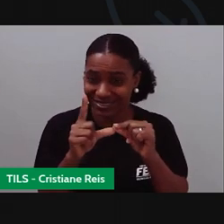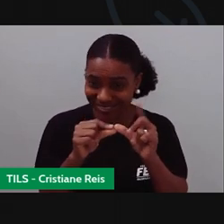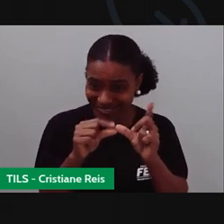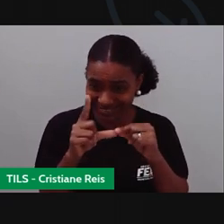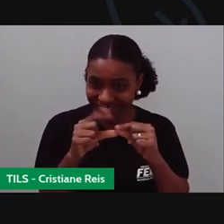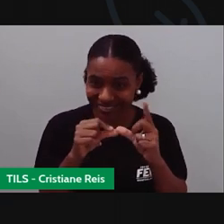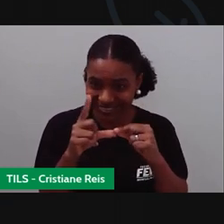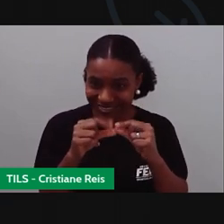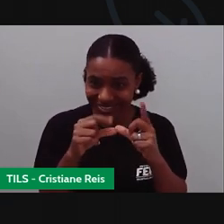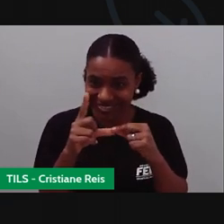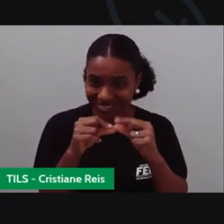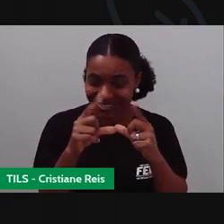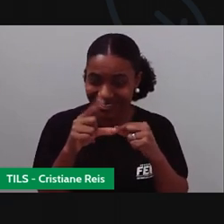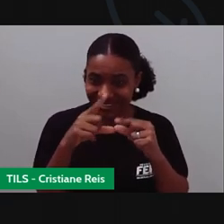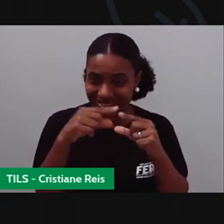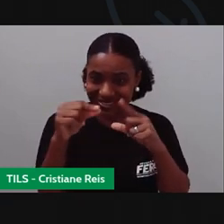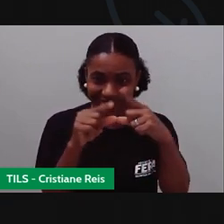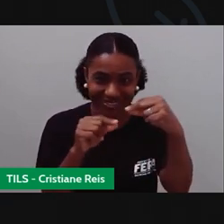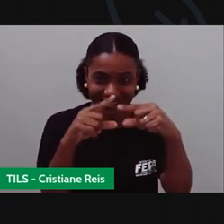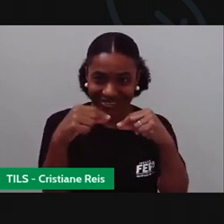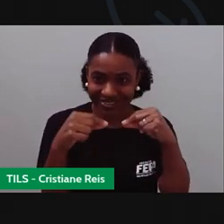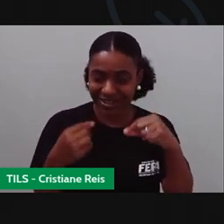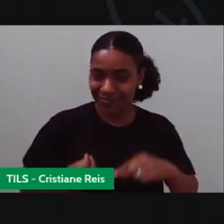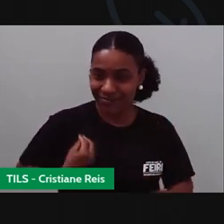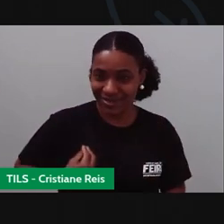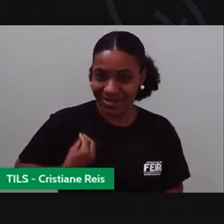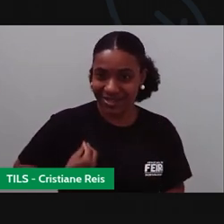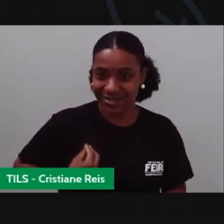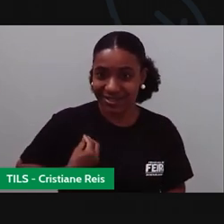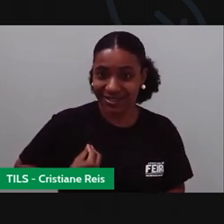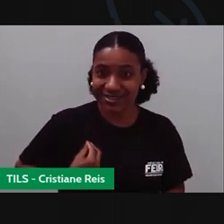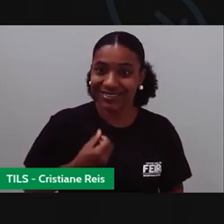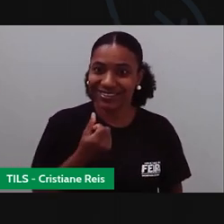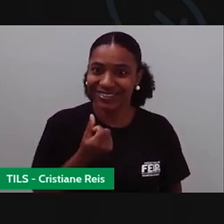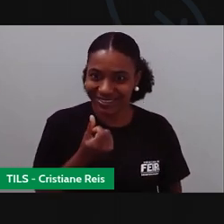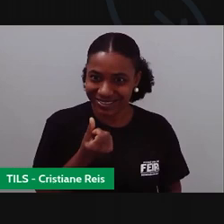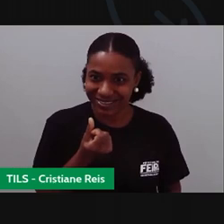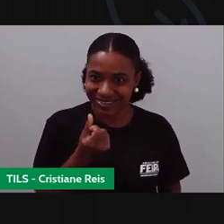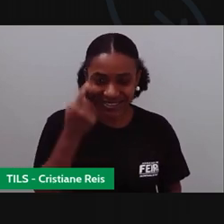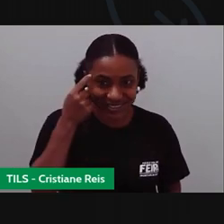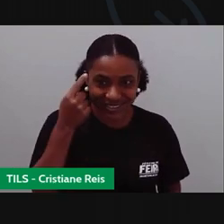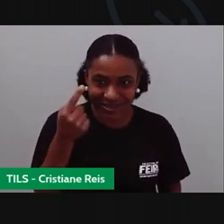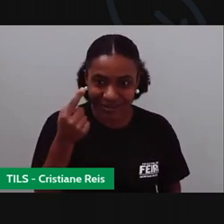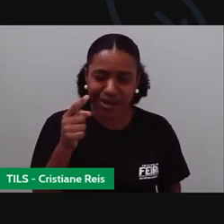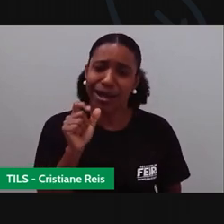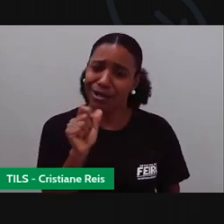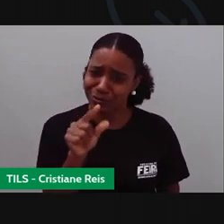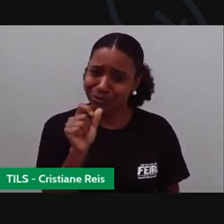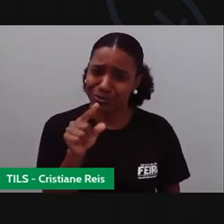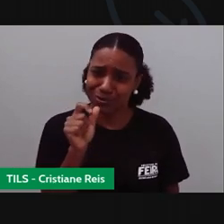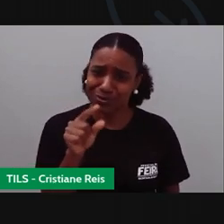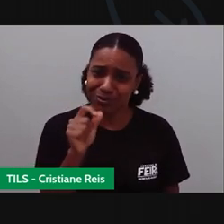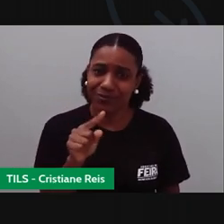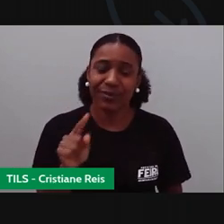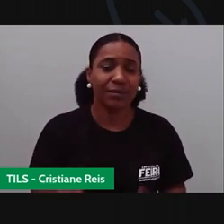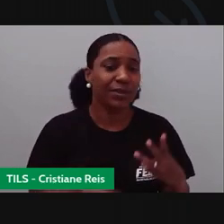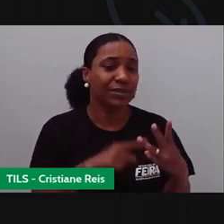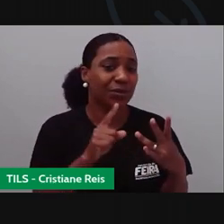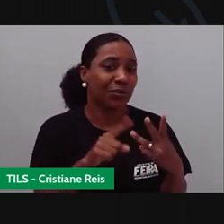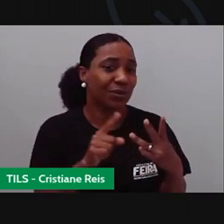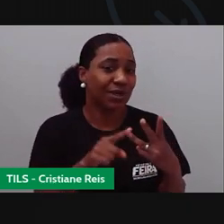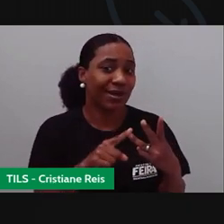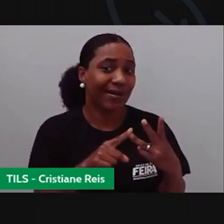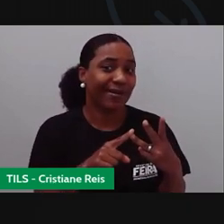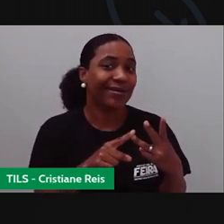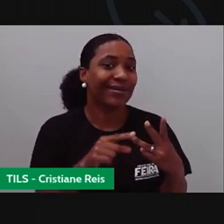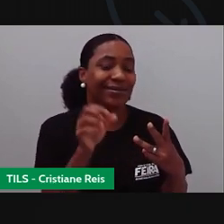Da estrela de seis pontas, né? Isso é estrela da vida. Ela é que cor? Azul. Mas tem uma outra cor que aparece no SAMU que é o quê?